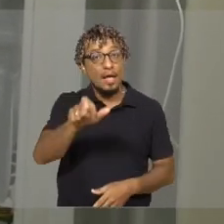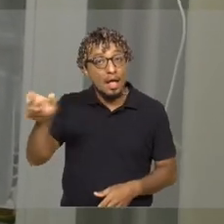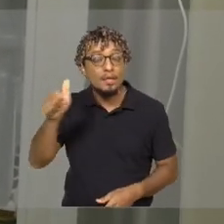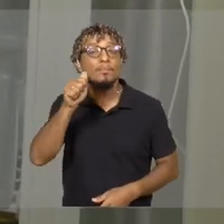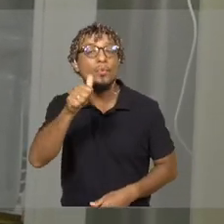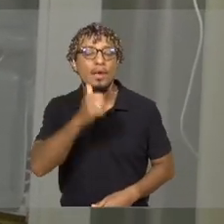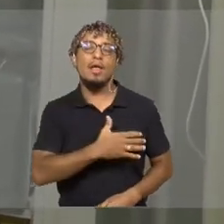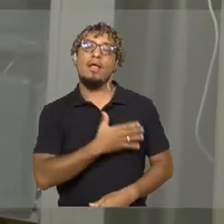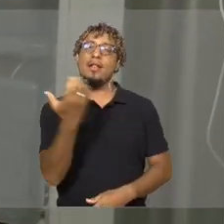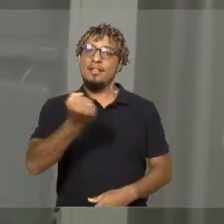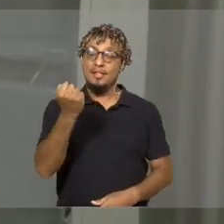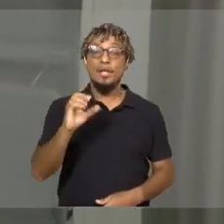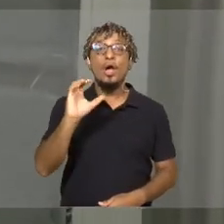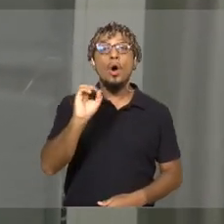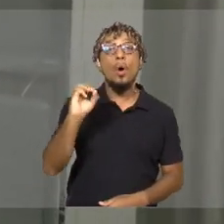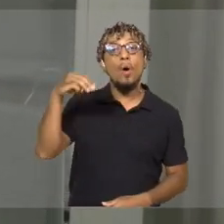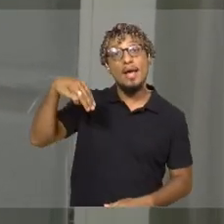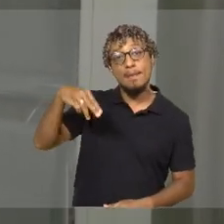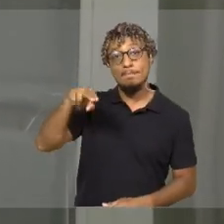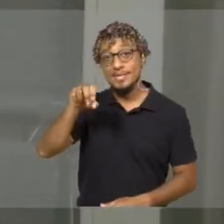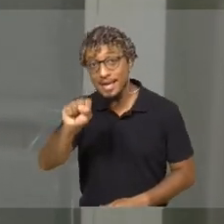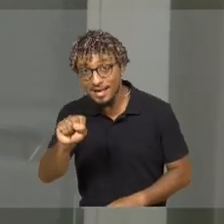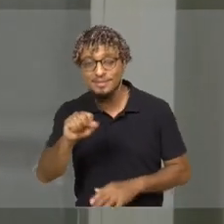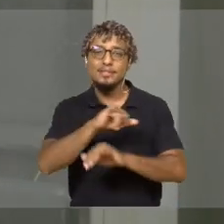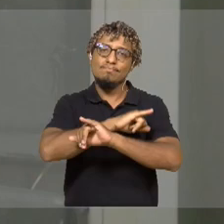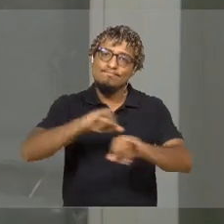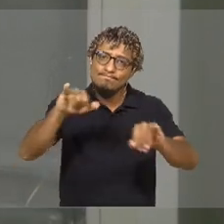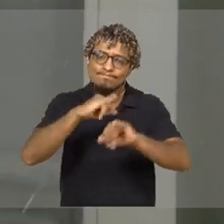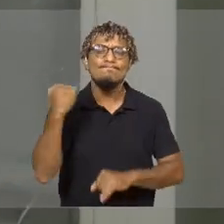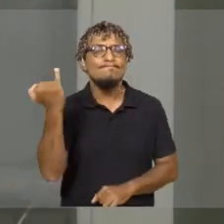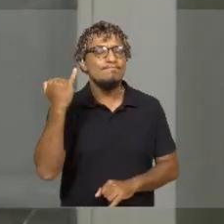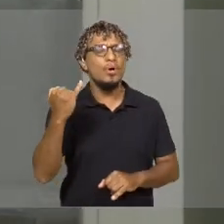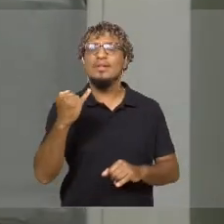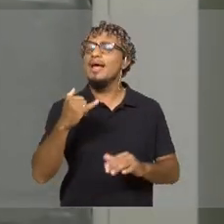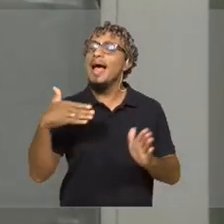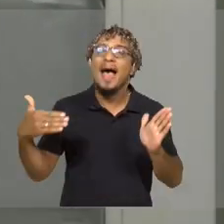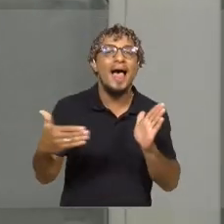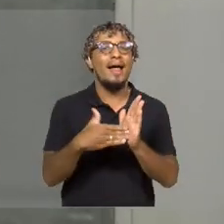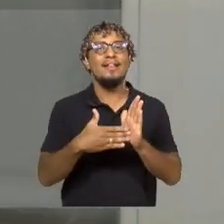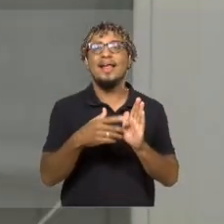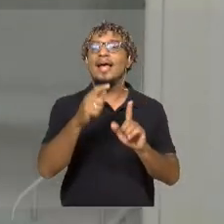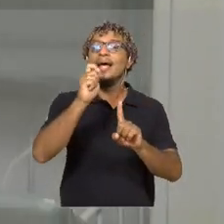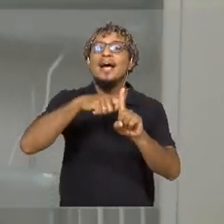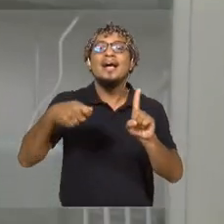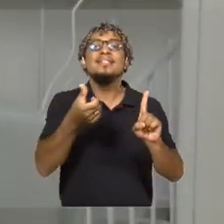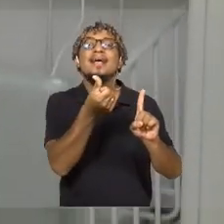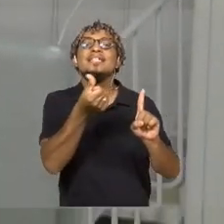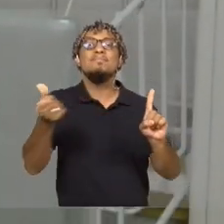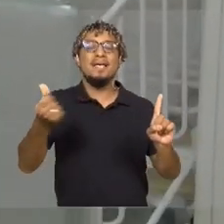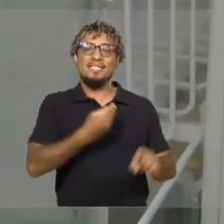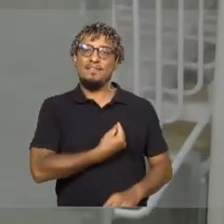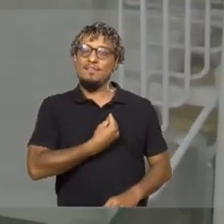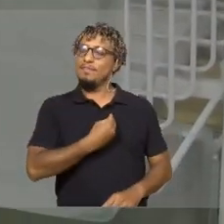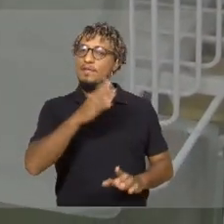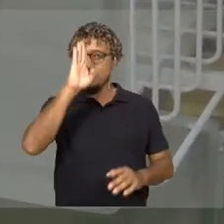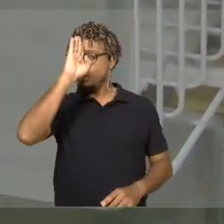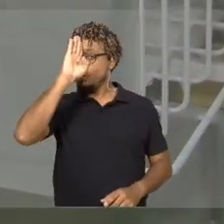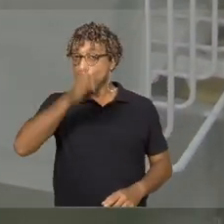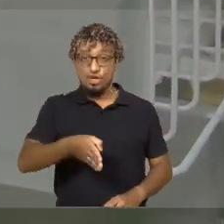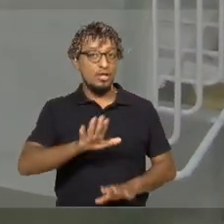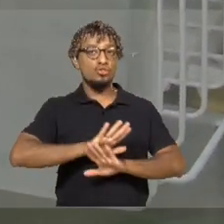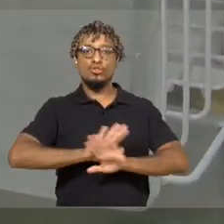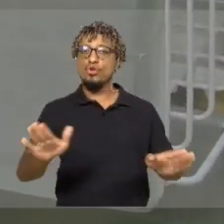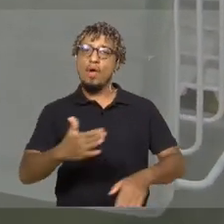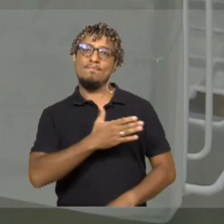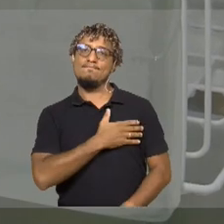é preconizado que ele seja feito até os seis meses de vida do bebê, exclusivamente no peito. Quais são as